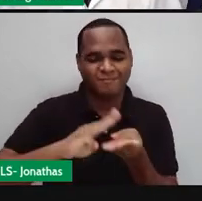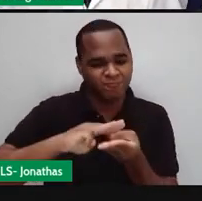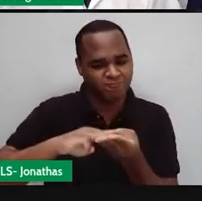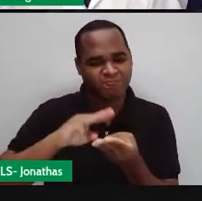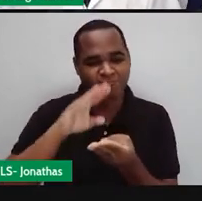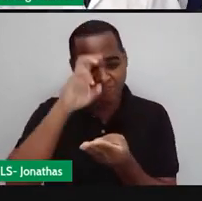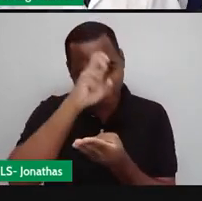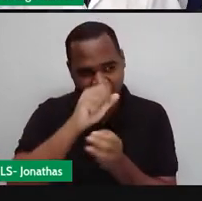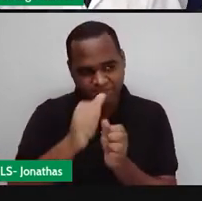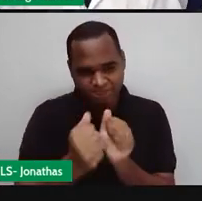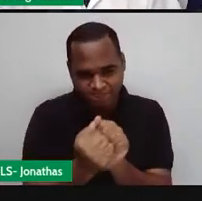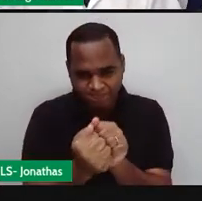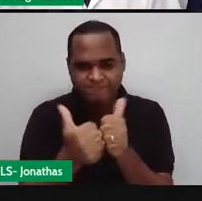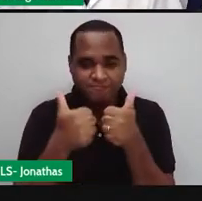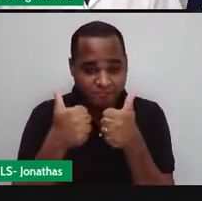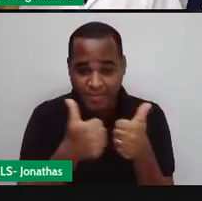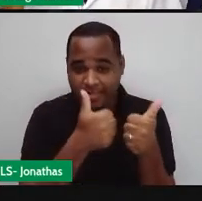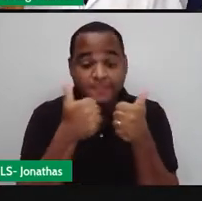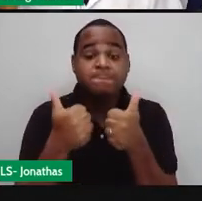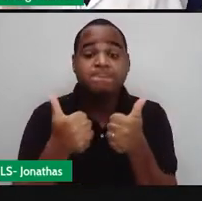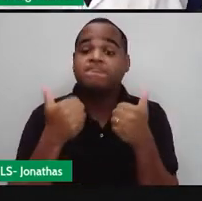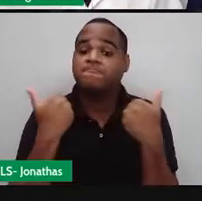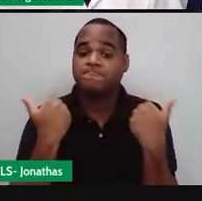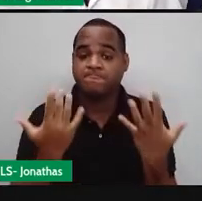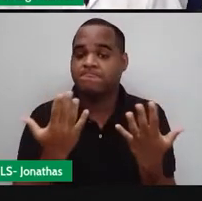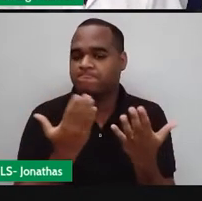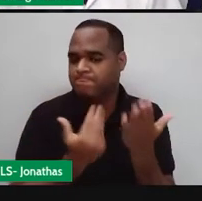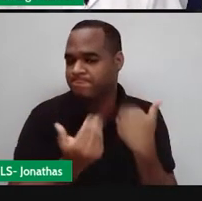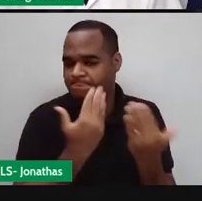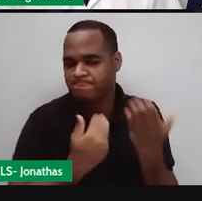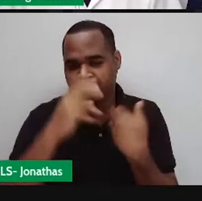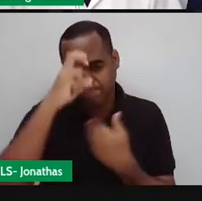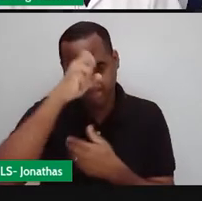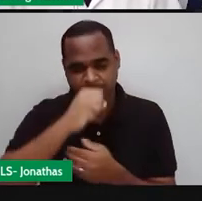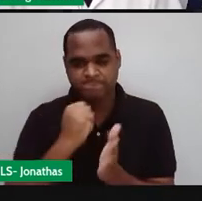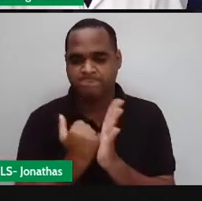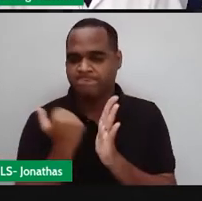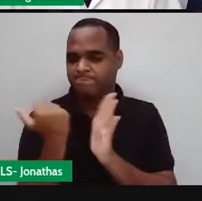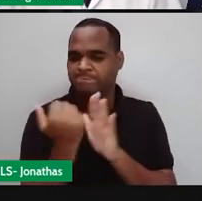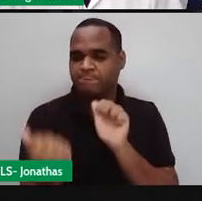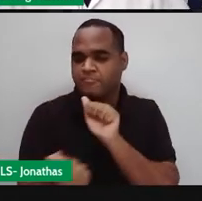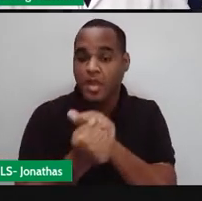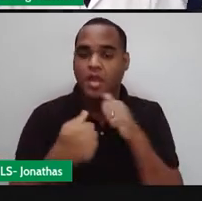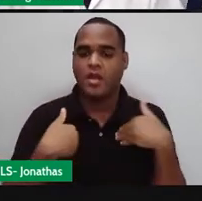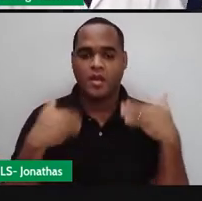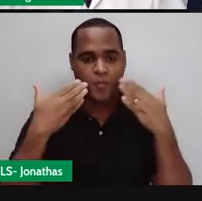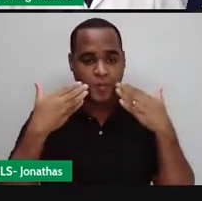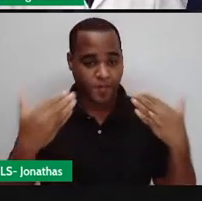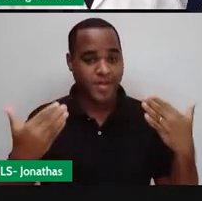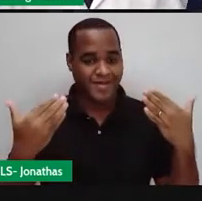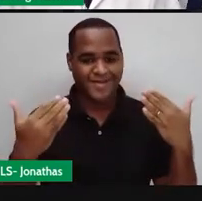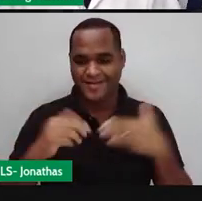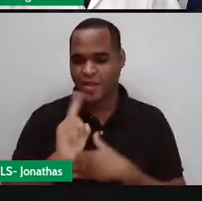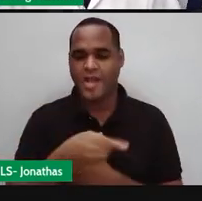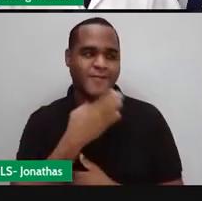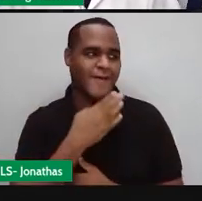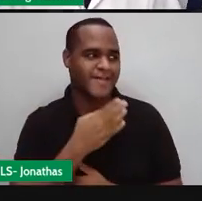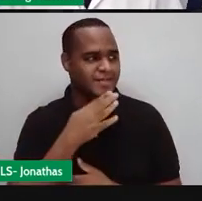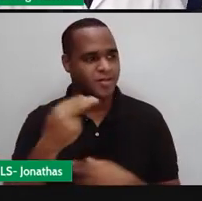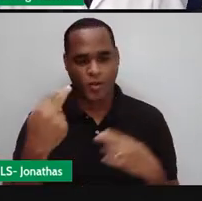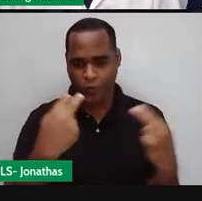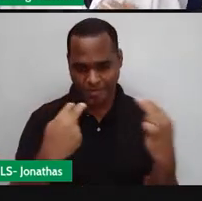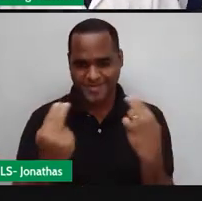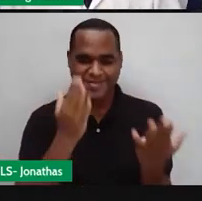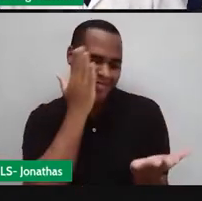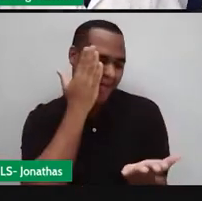matemática juntos, tá bom? Então, vem comigo, aquele momento de apresentação, muito embora você já me conhece, certo?